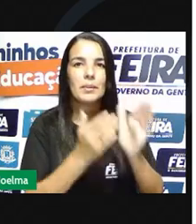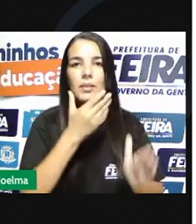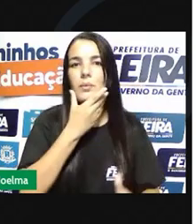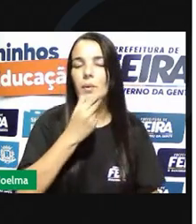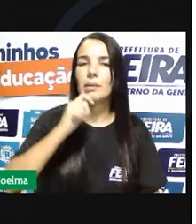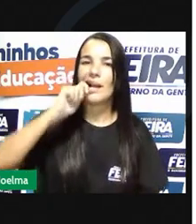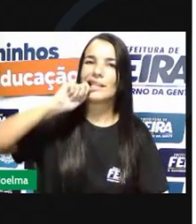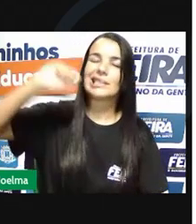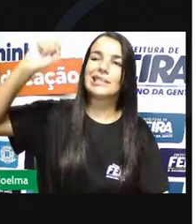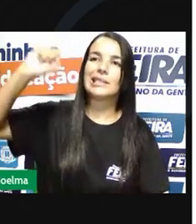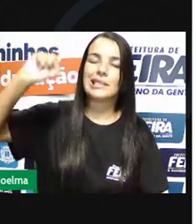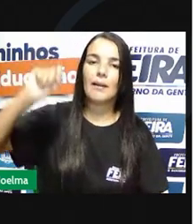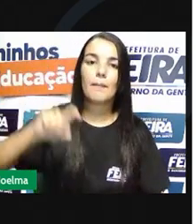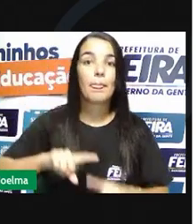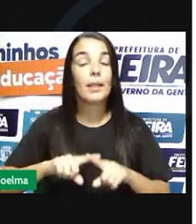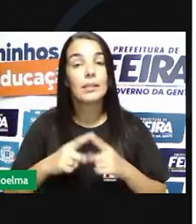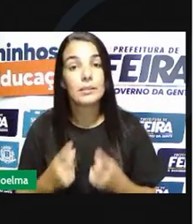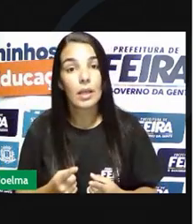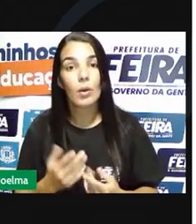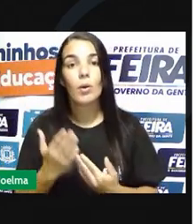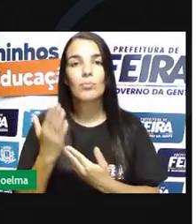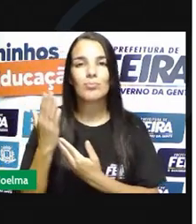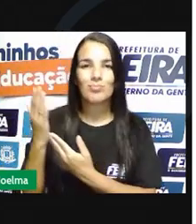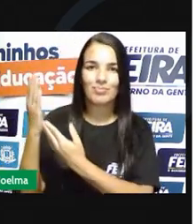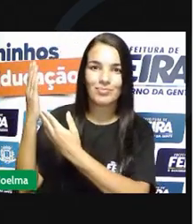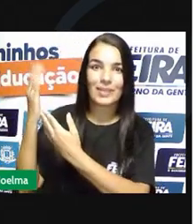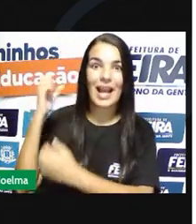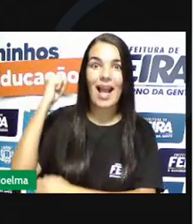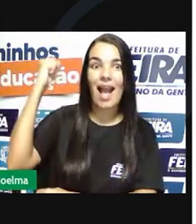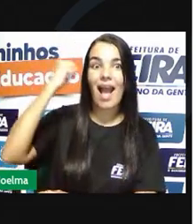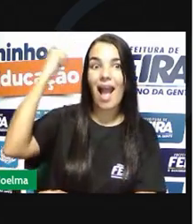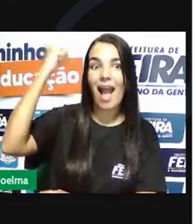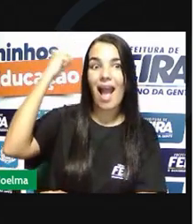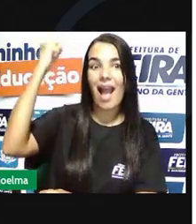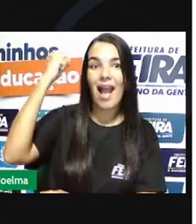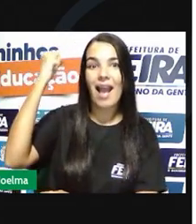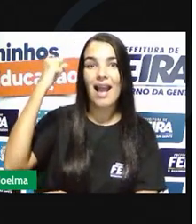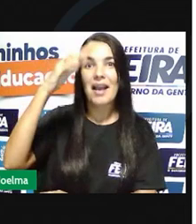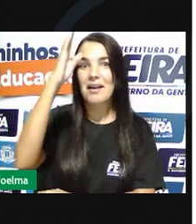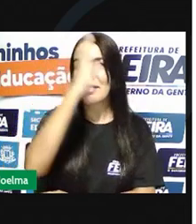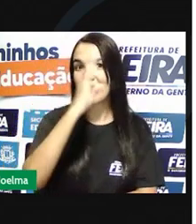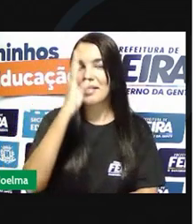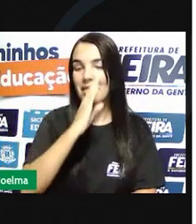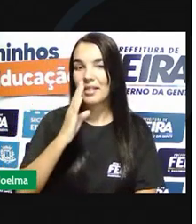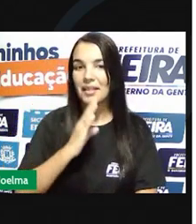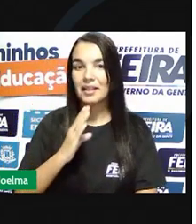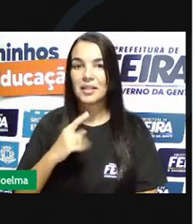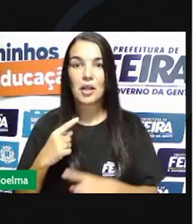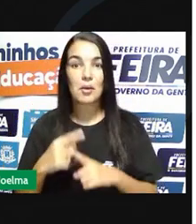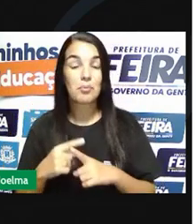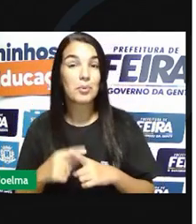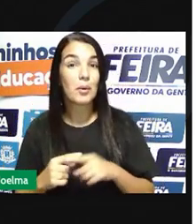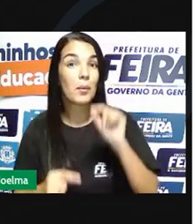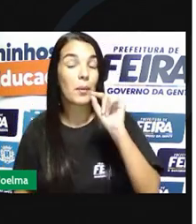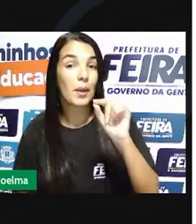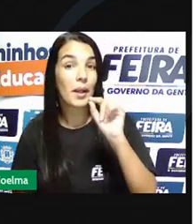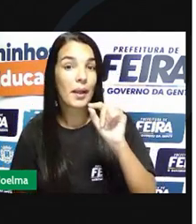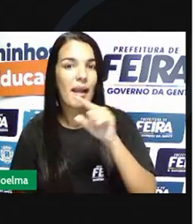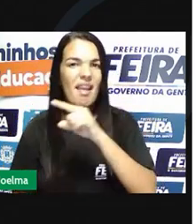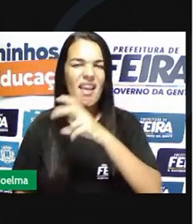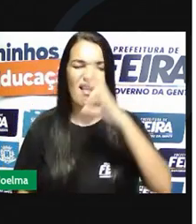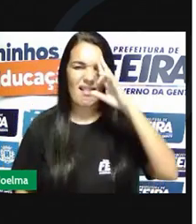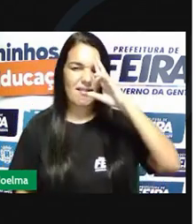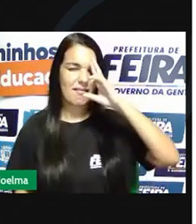o que tornou Tiradentes um herói nacional foi o fato de ter sido um dos